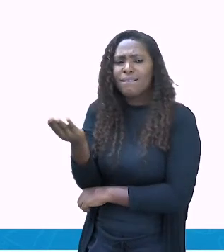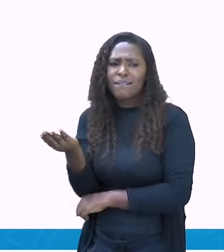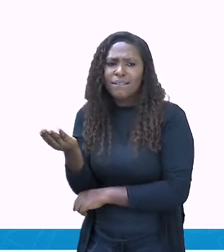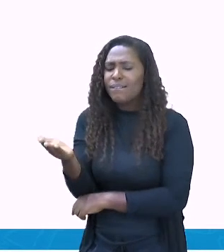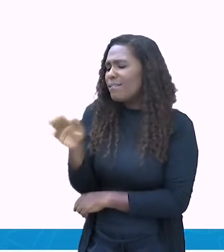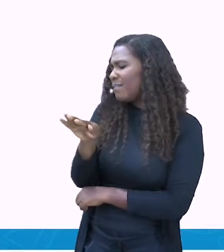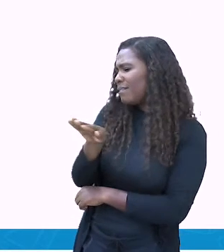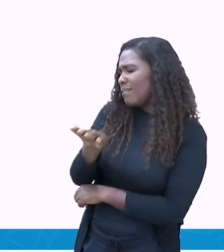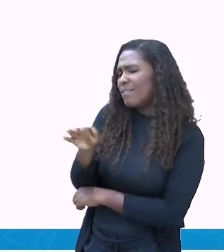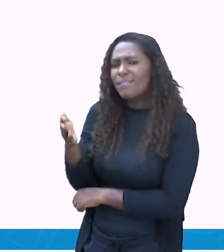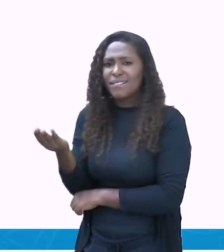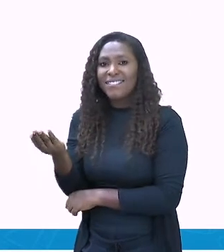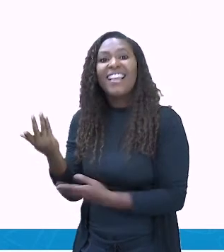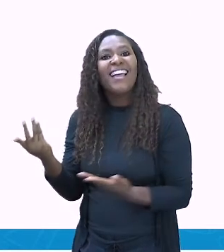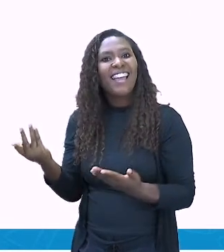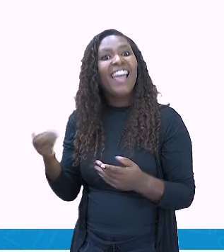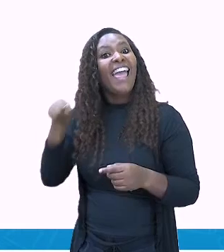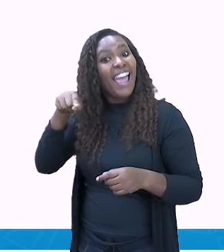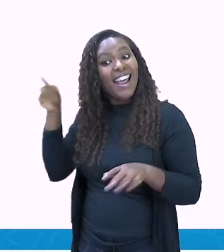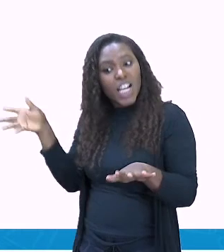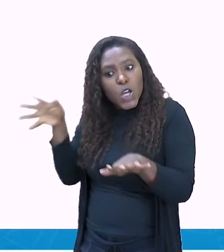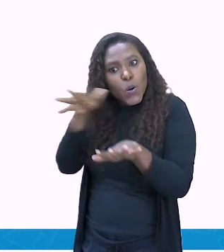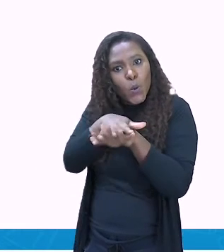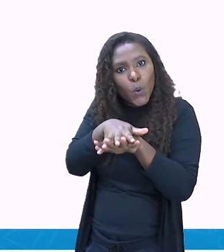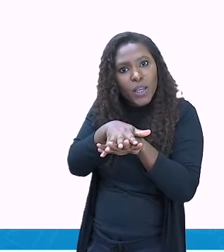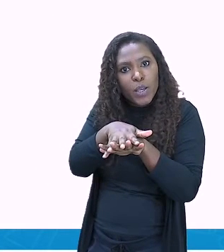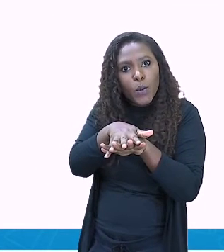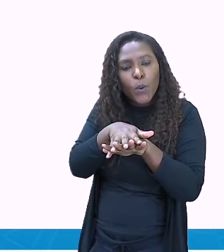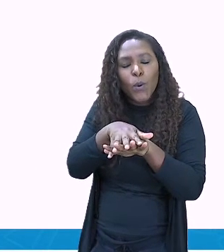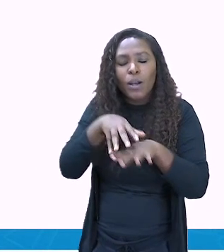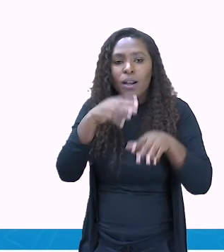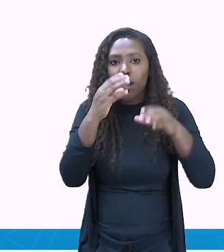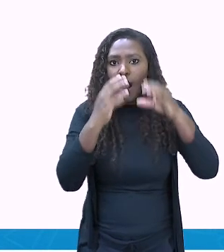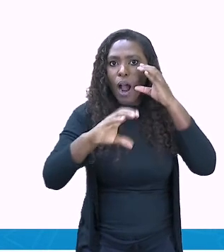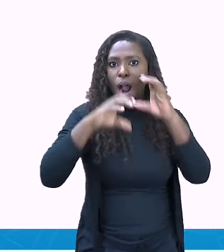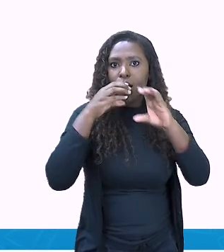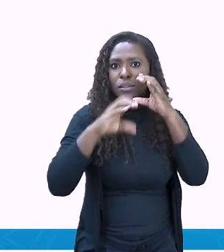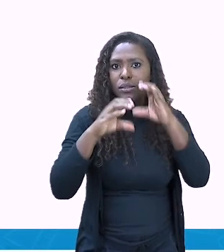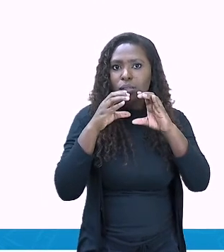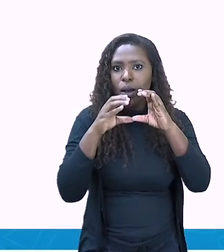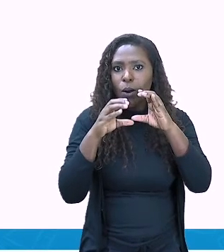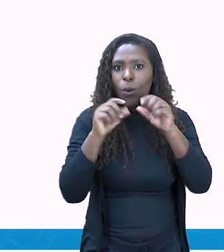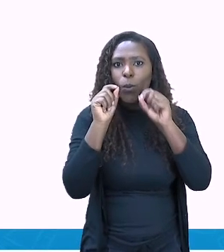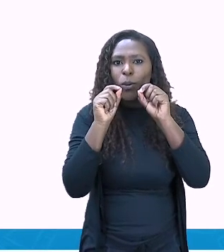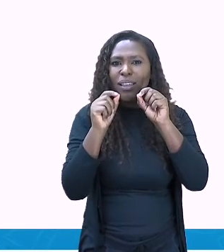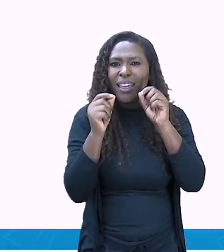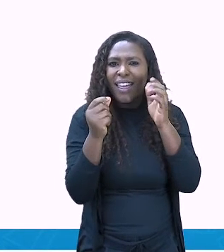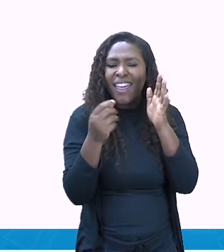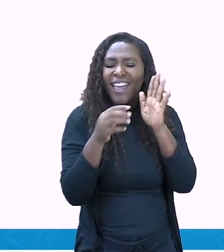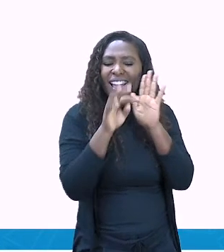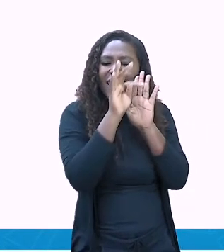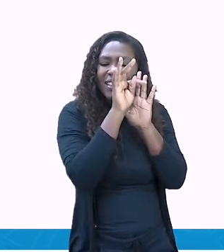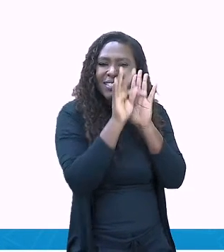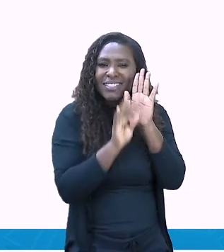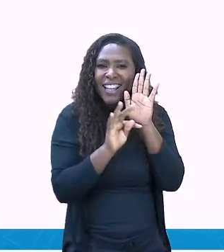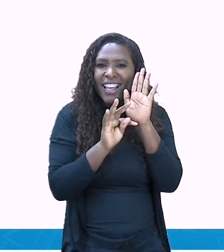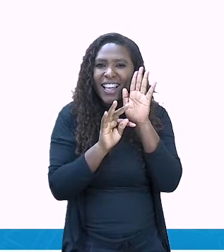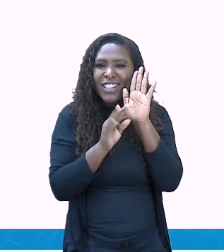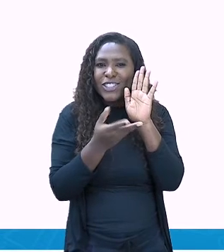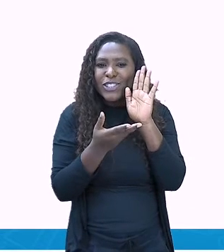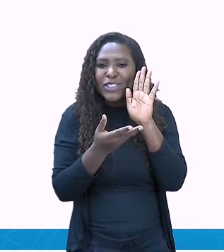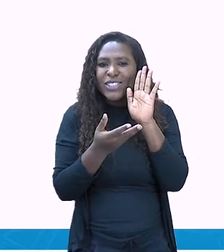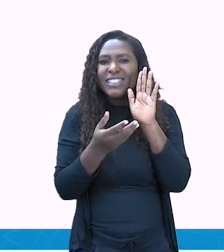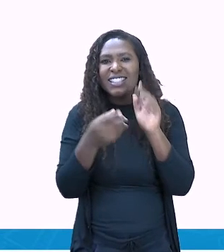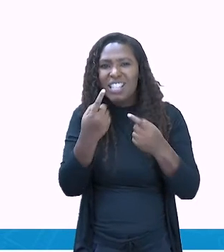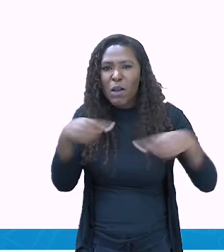incluído versos declamado na sua canção. Deixa isso pra lá, vem pra cá, o que que tem? Quem